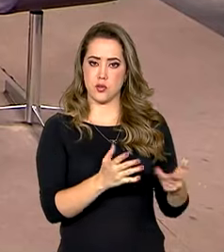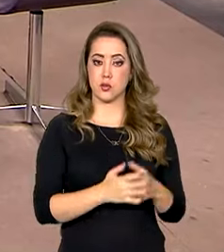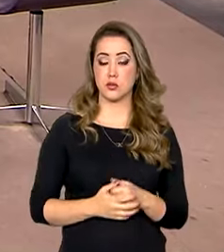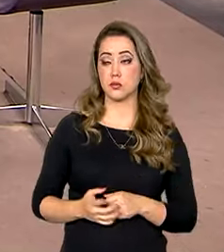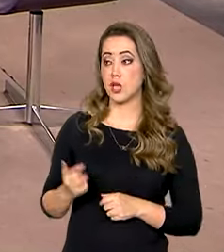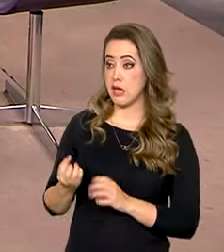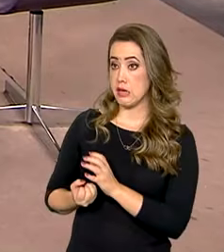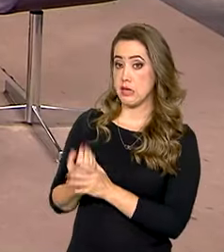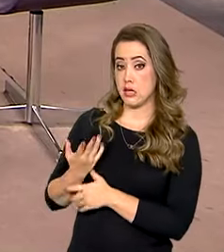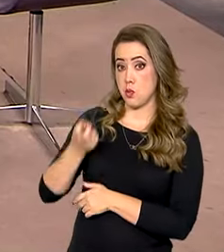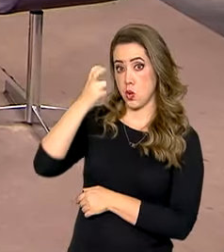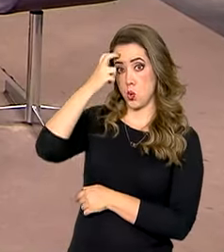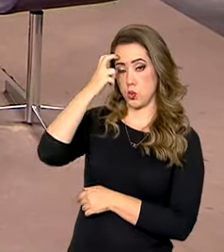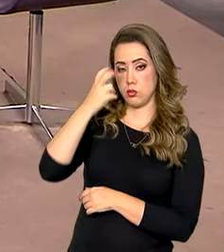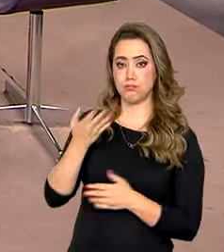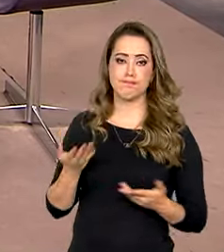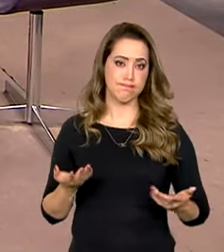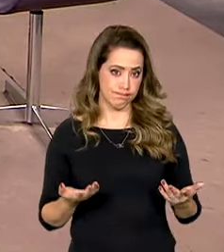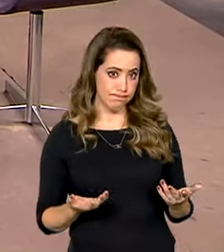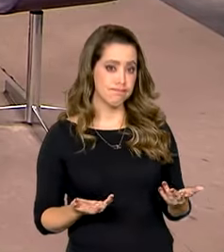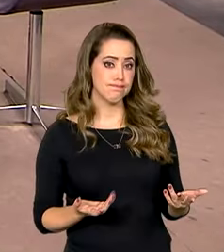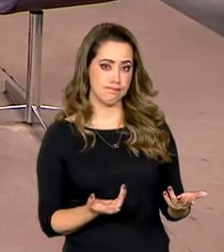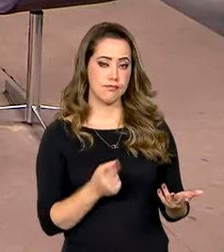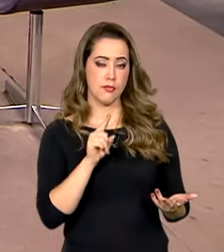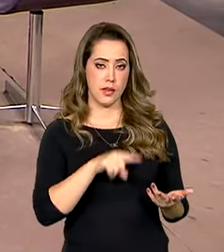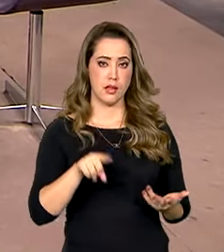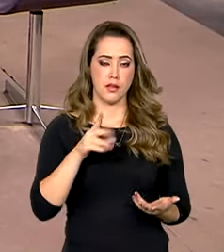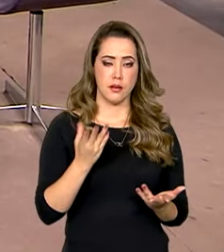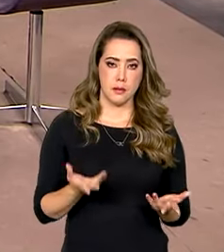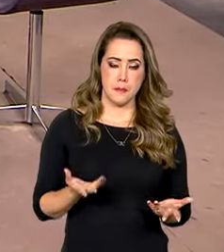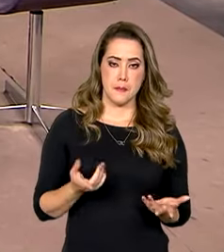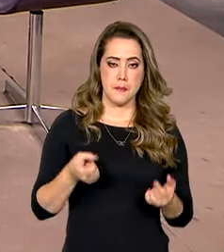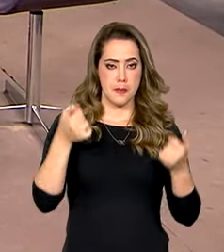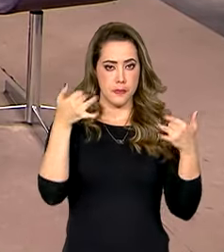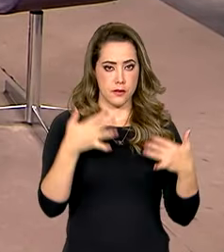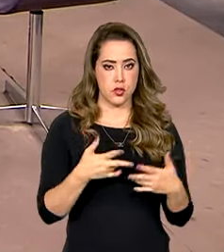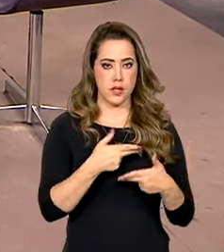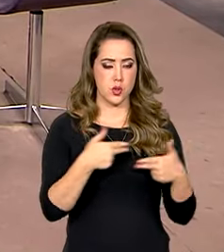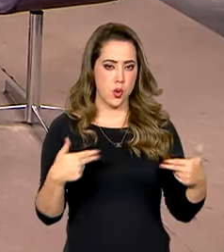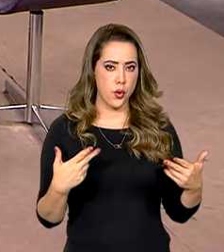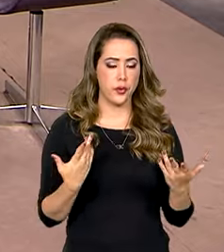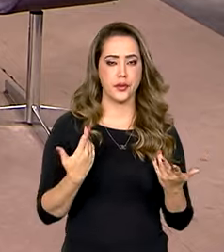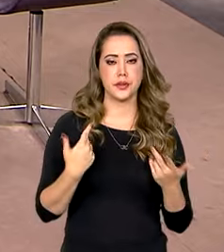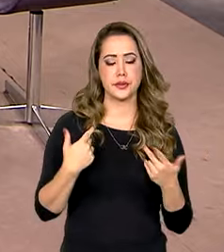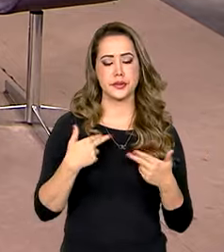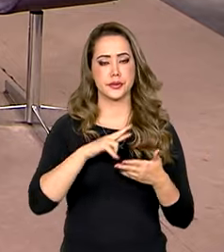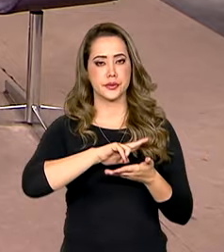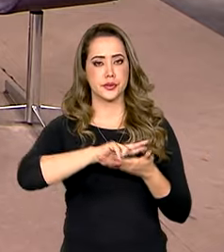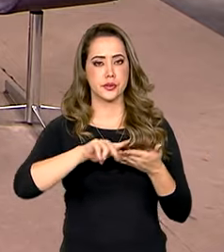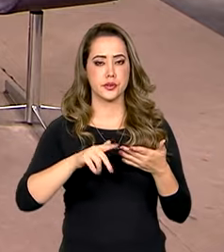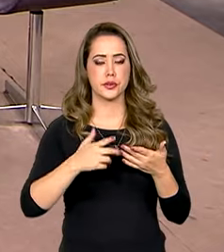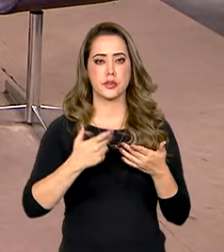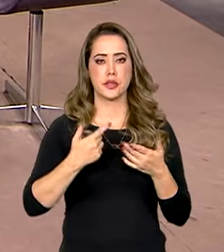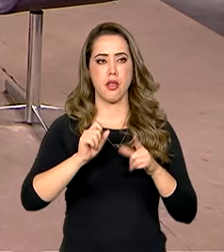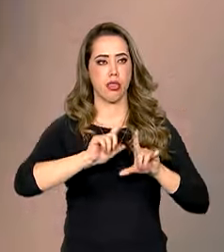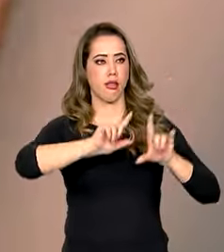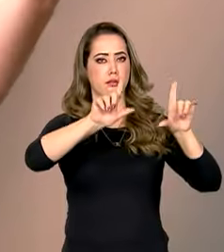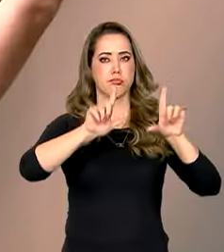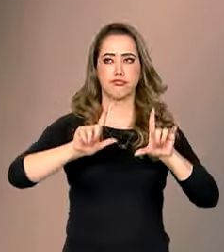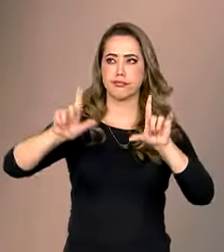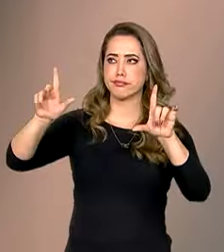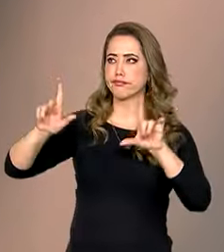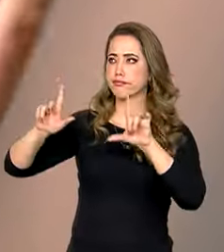cultura, né? Exatamente, então quando a gente fala nos produtos, nos materiais, nos slogans